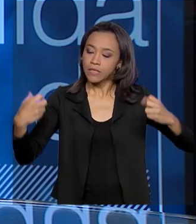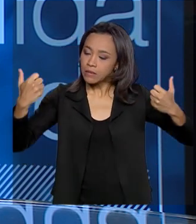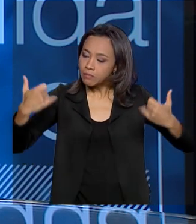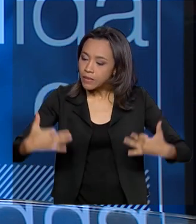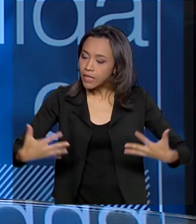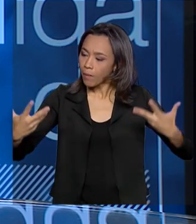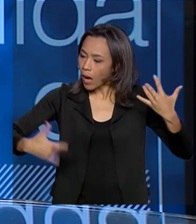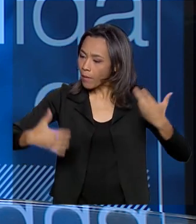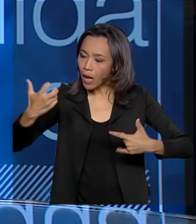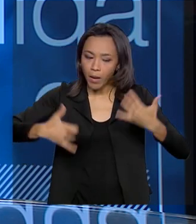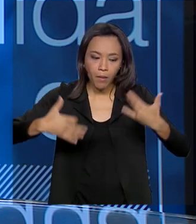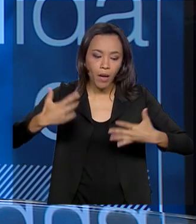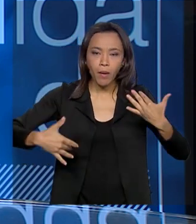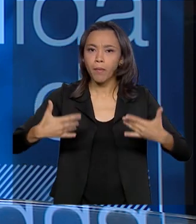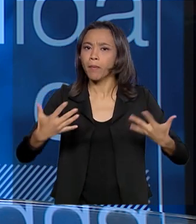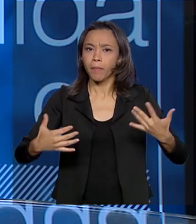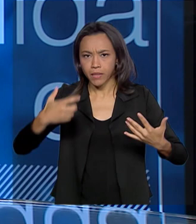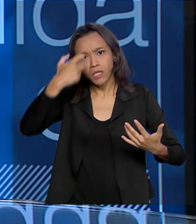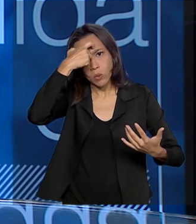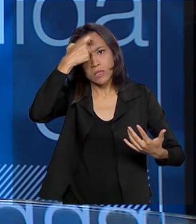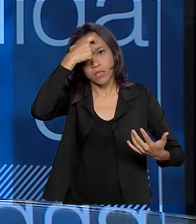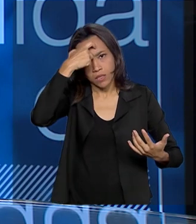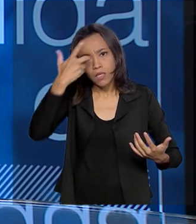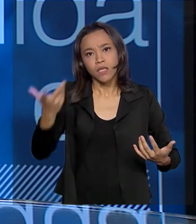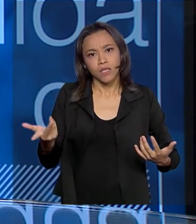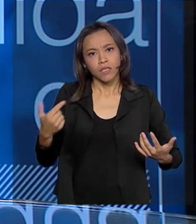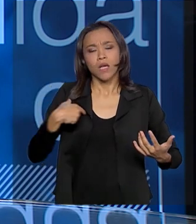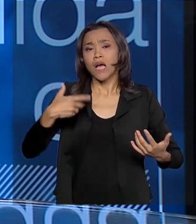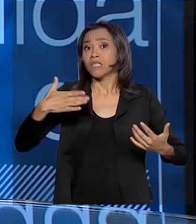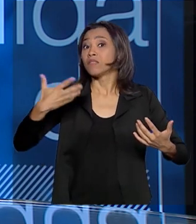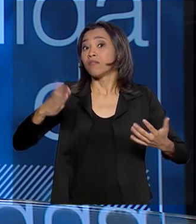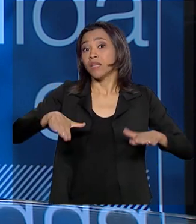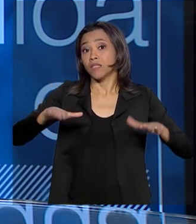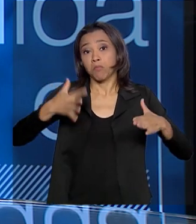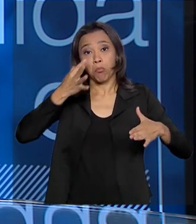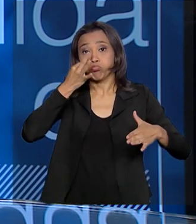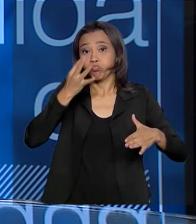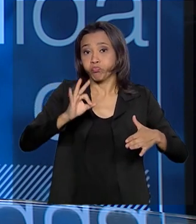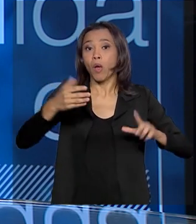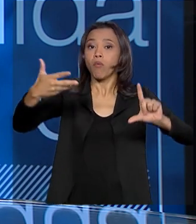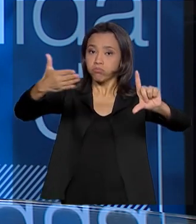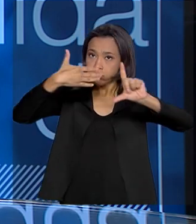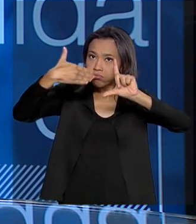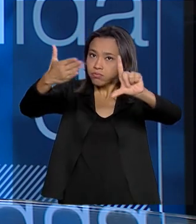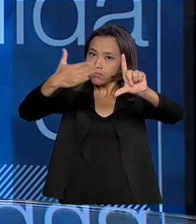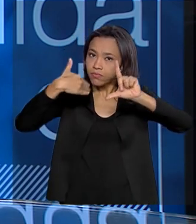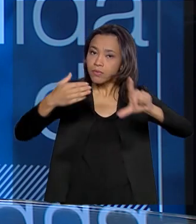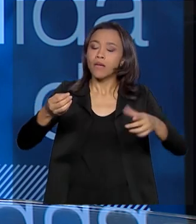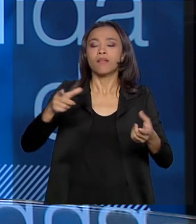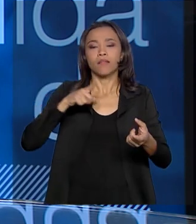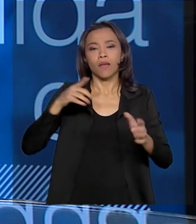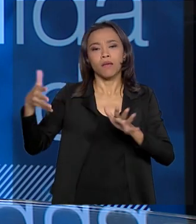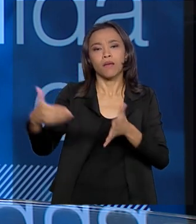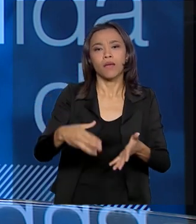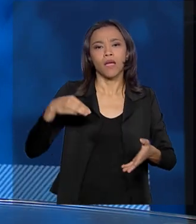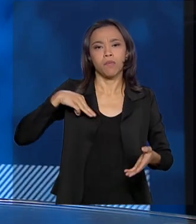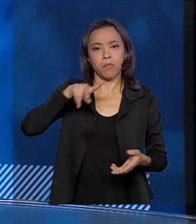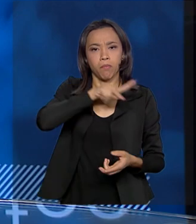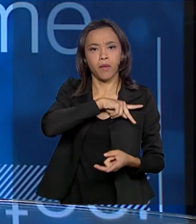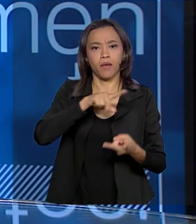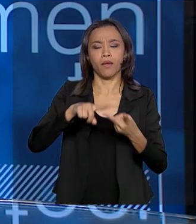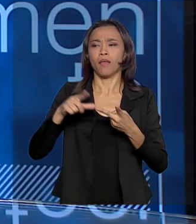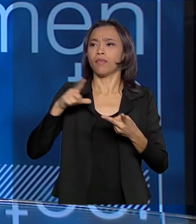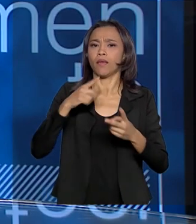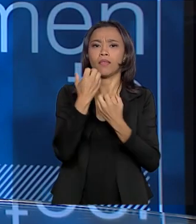sentam juntos numa mesa, muitas vezes por teleconferência, onde participa o Ministério Público, participa a defesa, participam